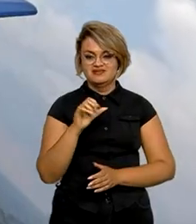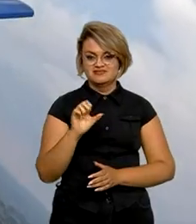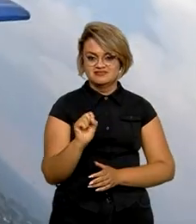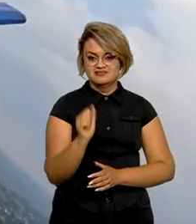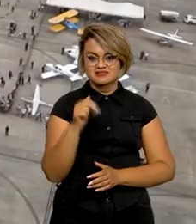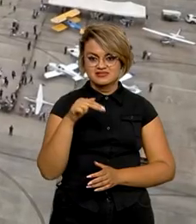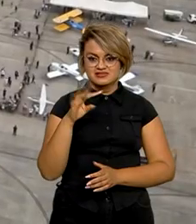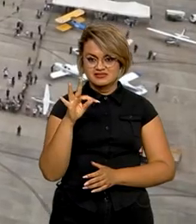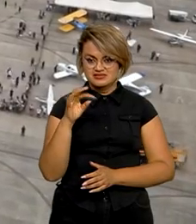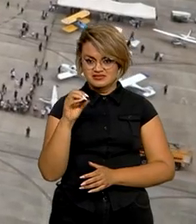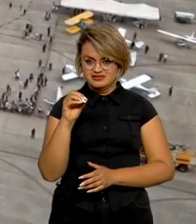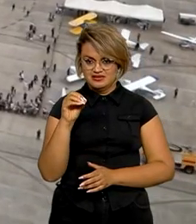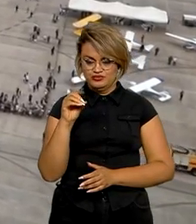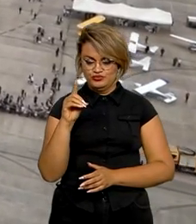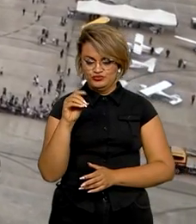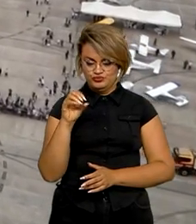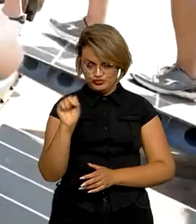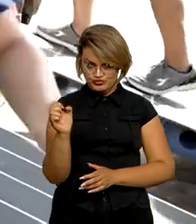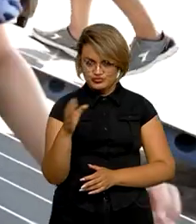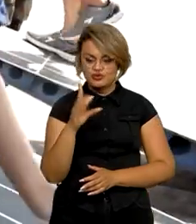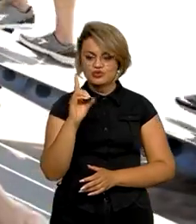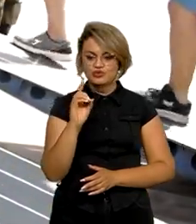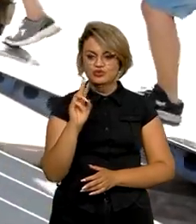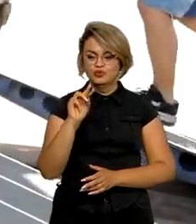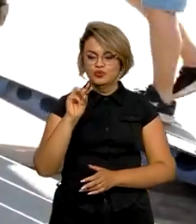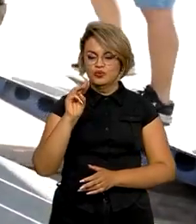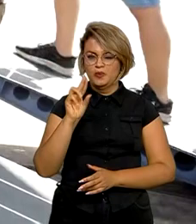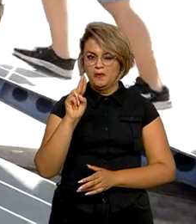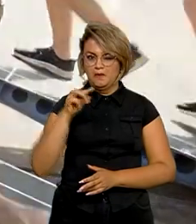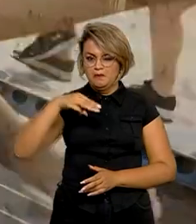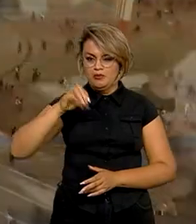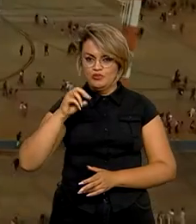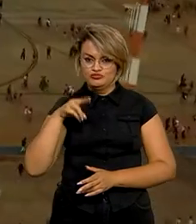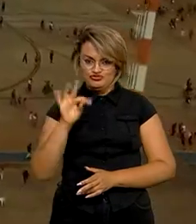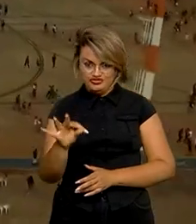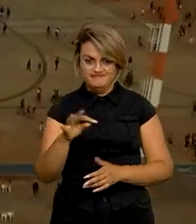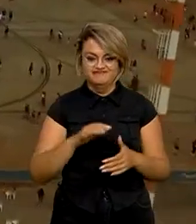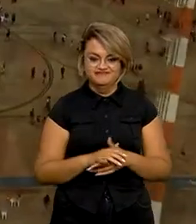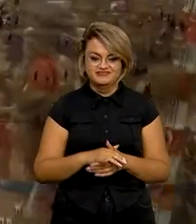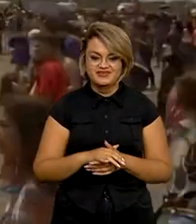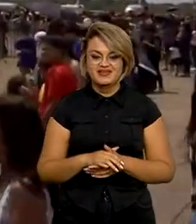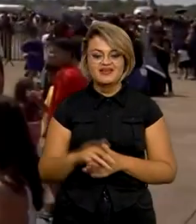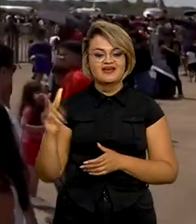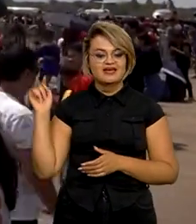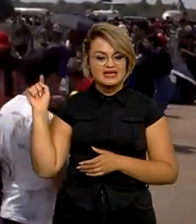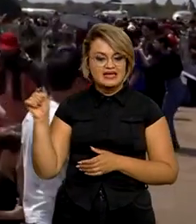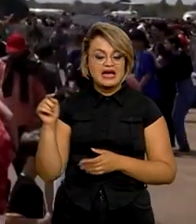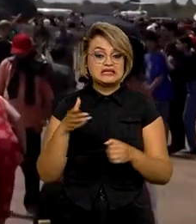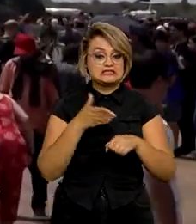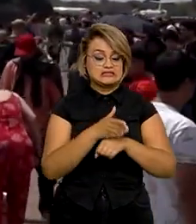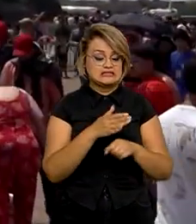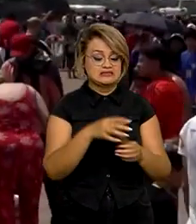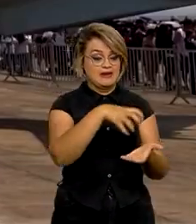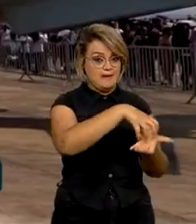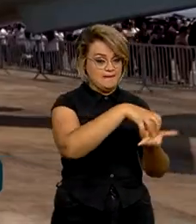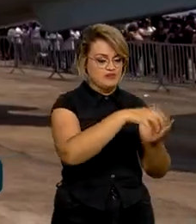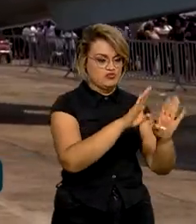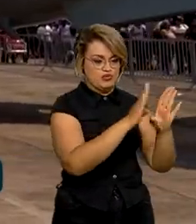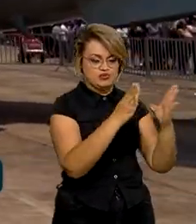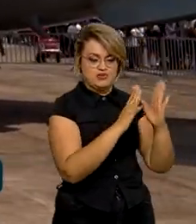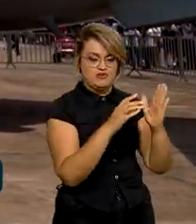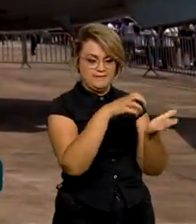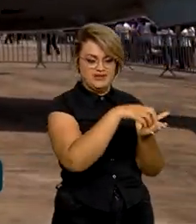considerado o pai da aviação e o patrono da aeronáutica brasileira. Nosso acesso é pelo portão da Base Aérea,